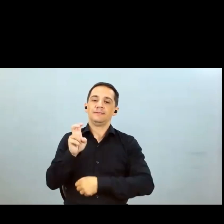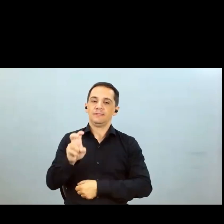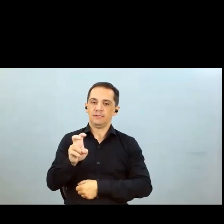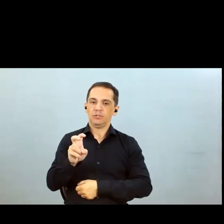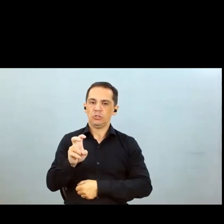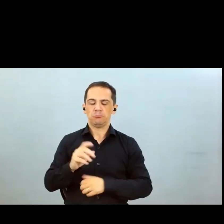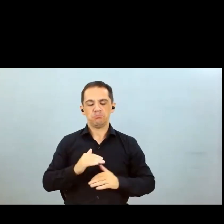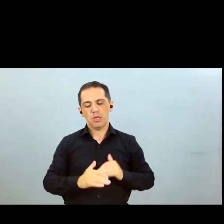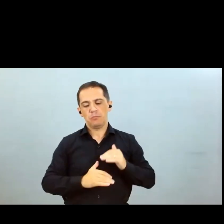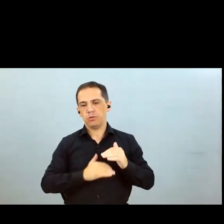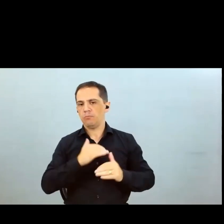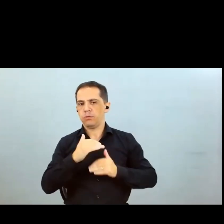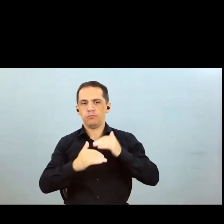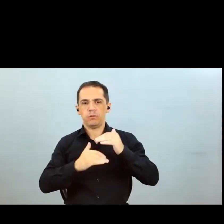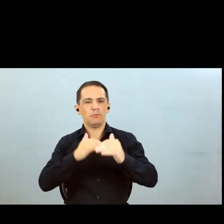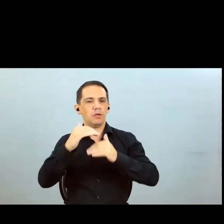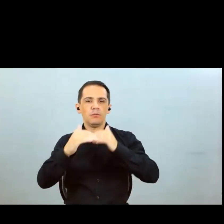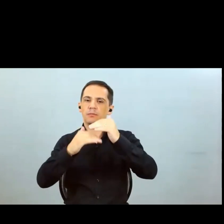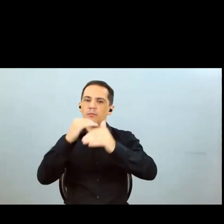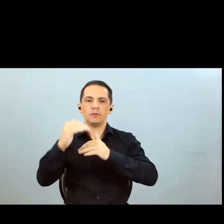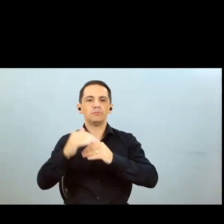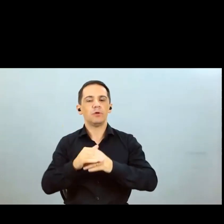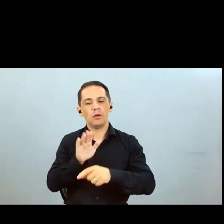agregando resultados e valor para a companhia